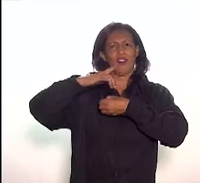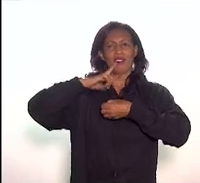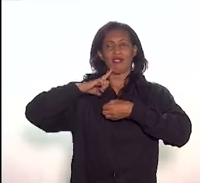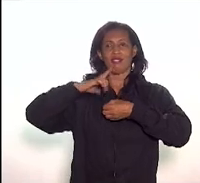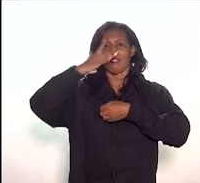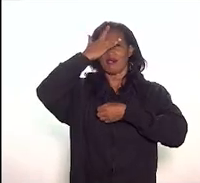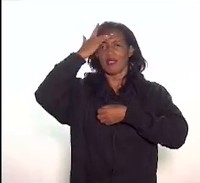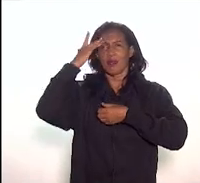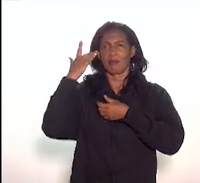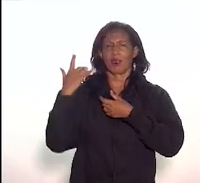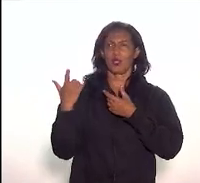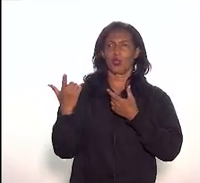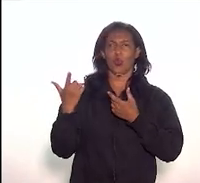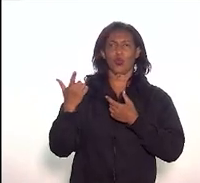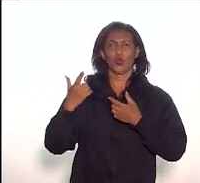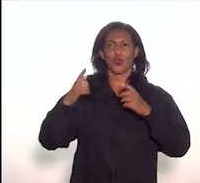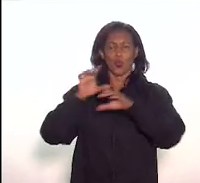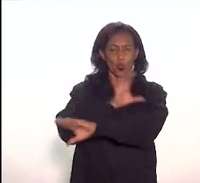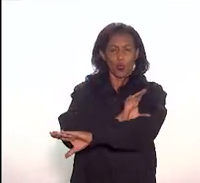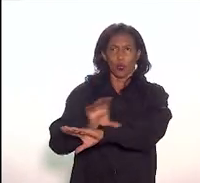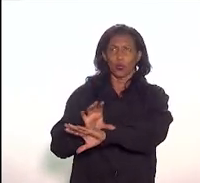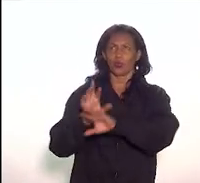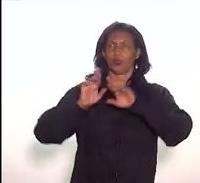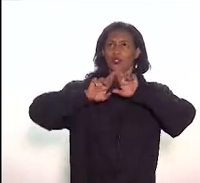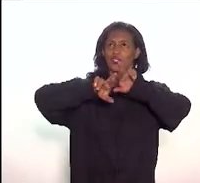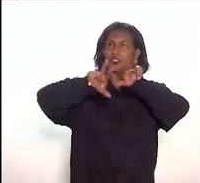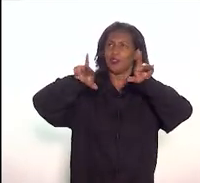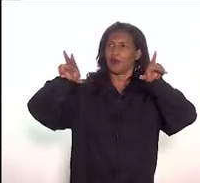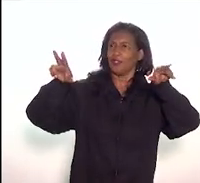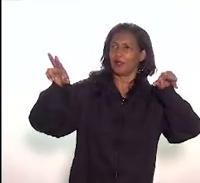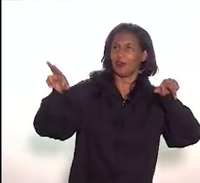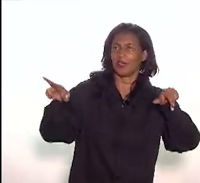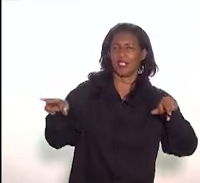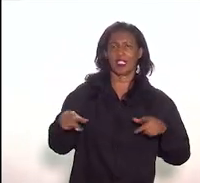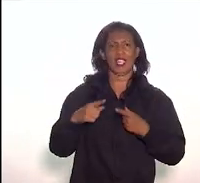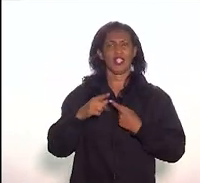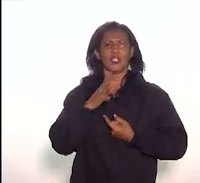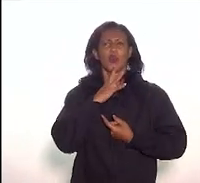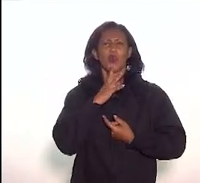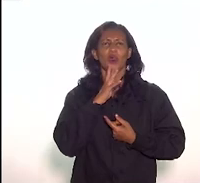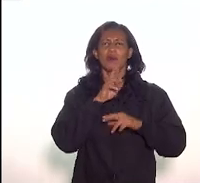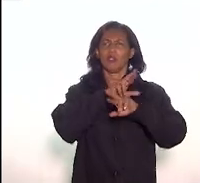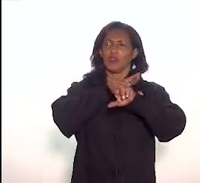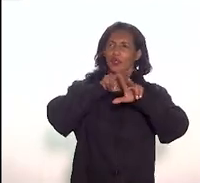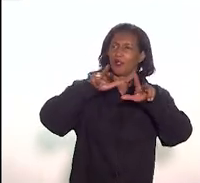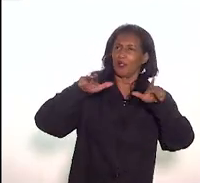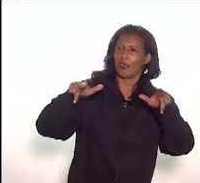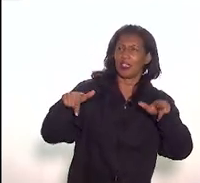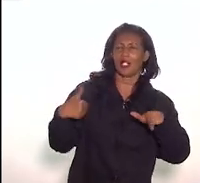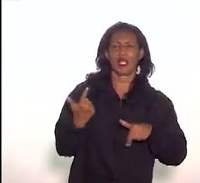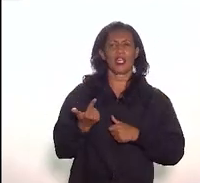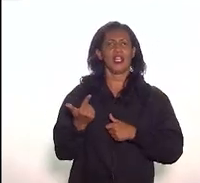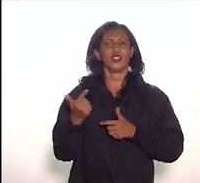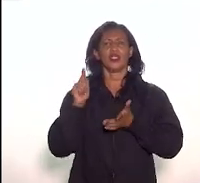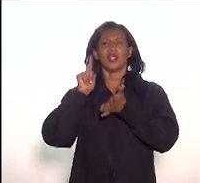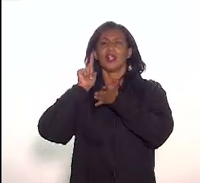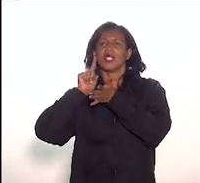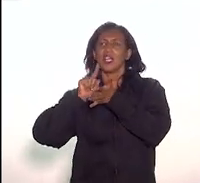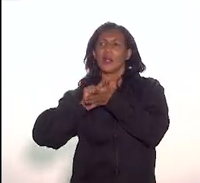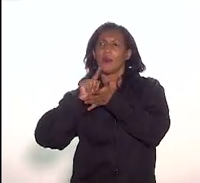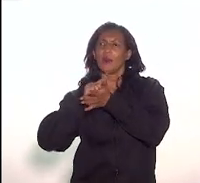diferentes heranças culturais, que trazem influências múltiplas e que assumem um papel estratégico no